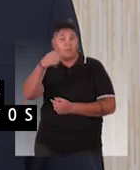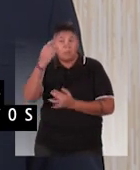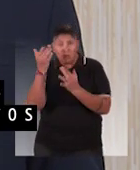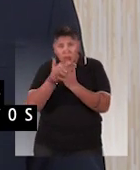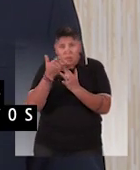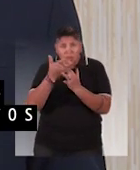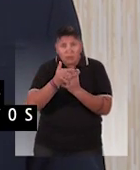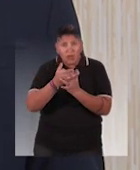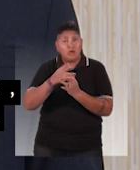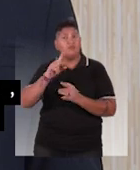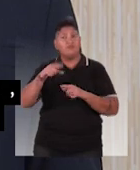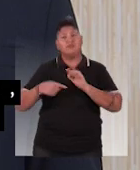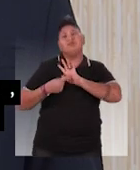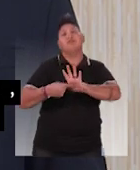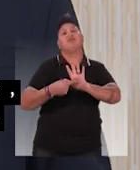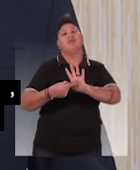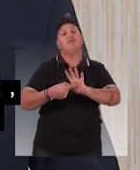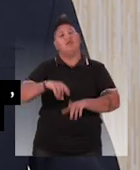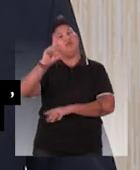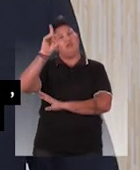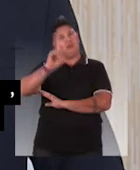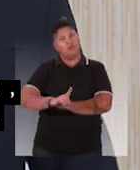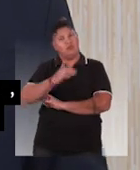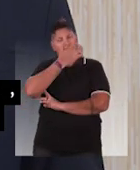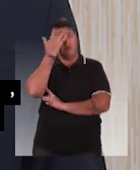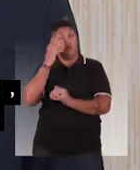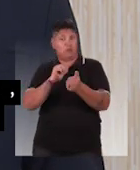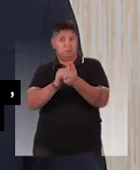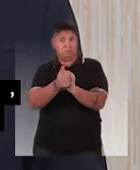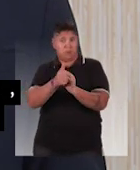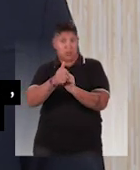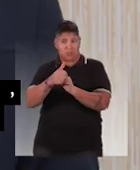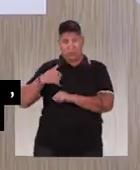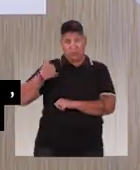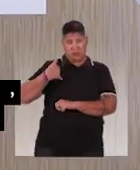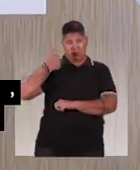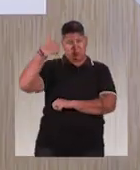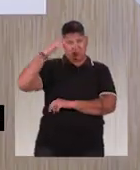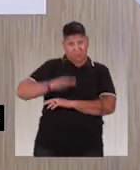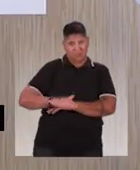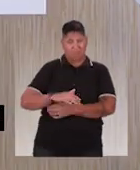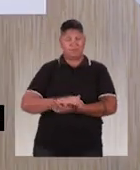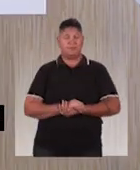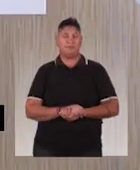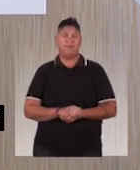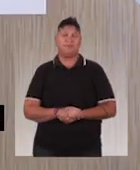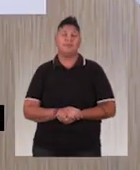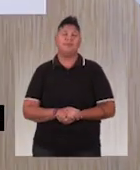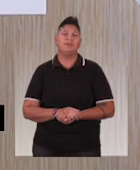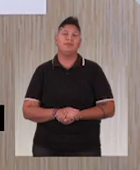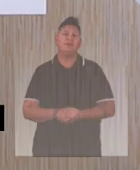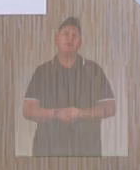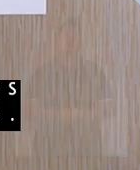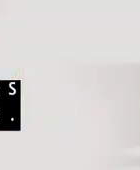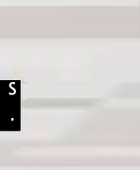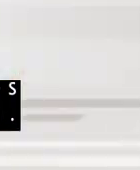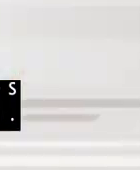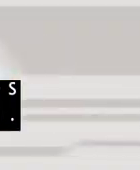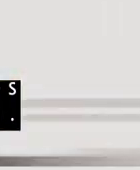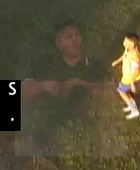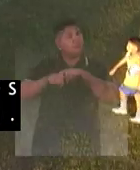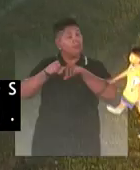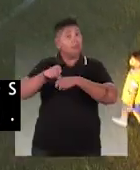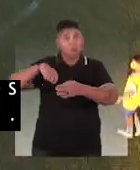garantia dos direitos sociais das vítimas, todas transexuais. E logo depois do intervalo, o TL vai mostrar